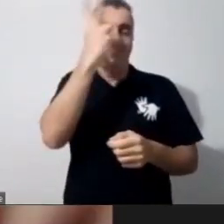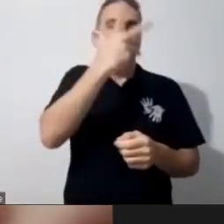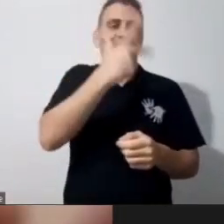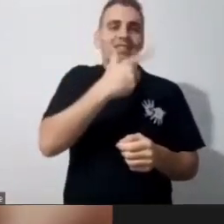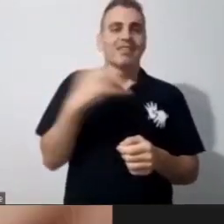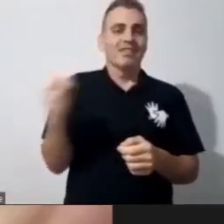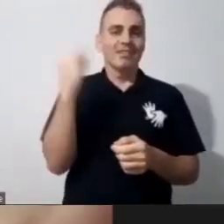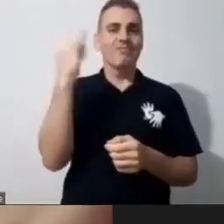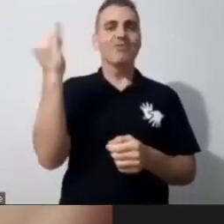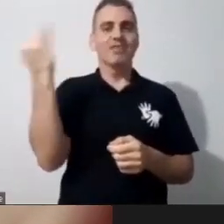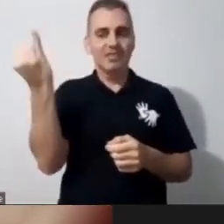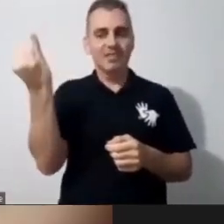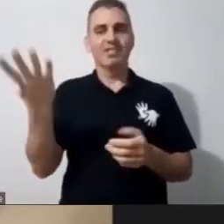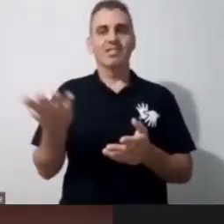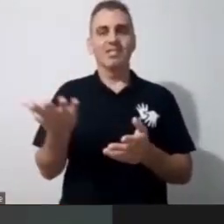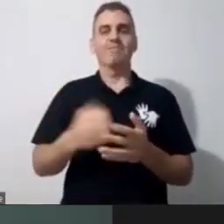período, né.